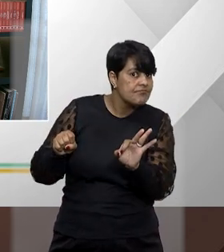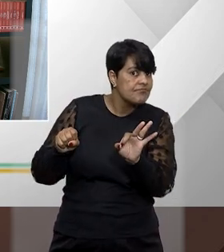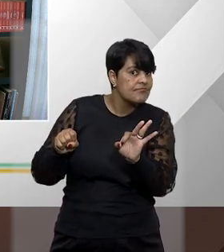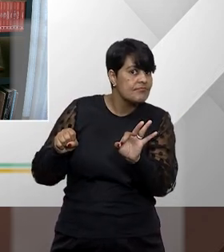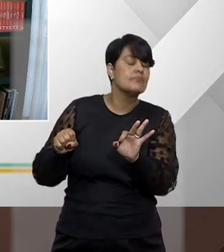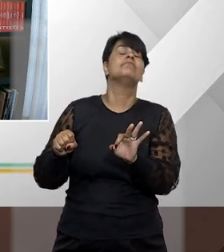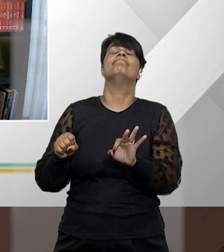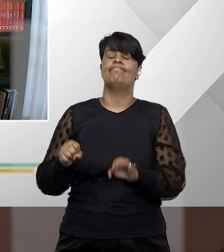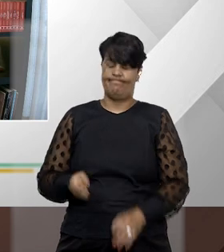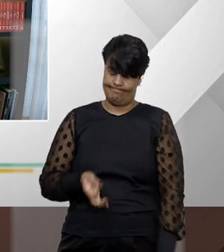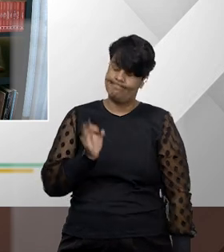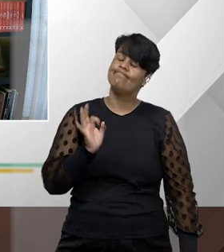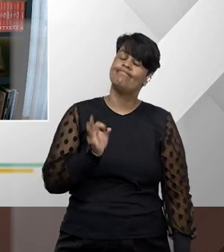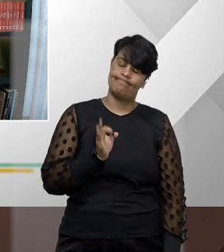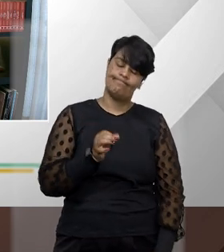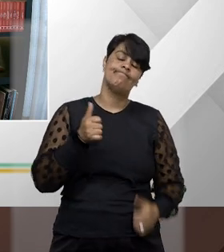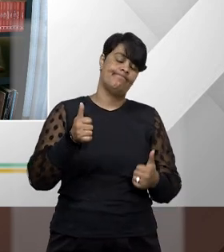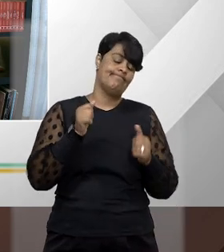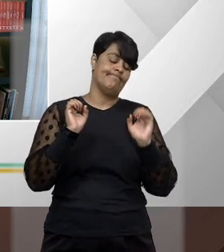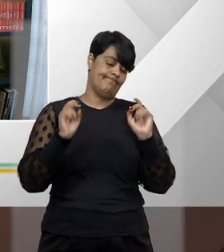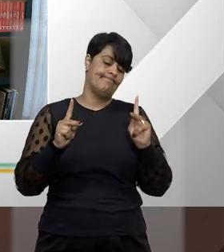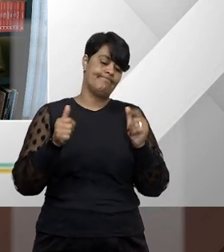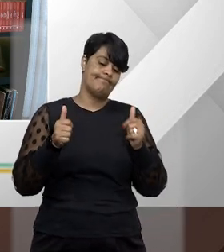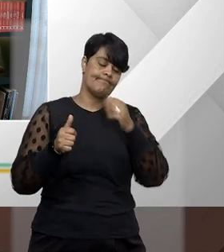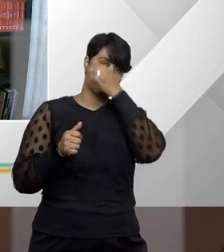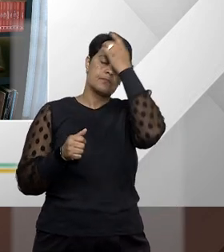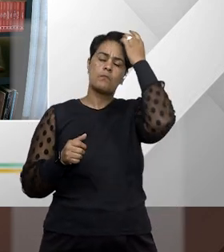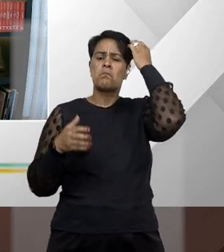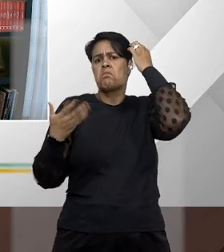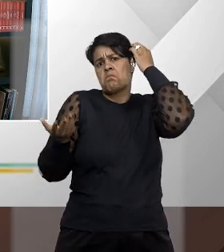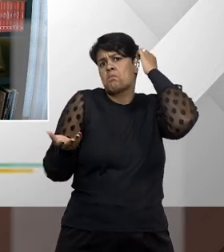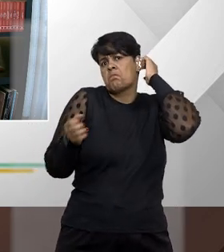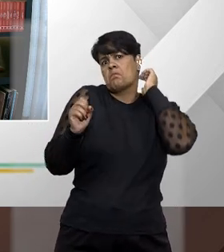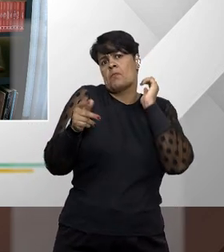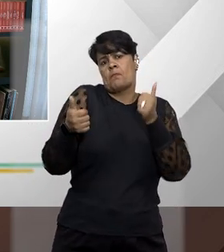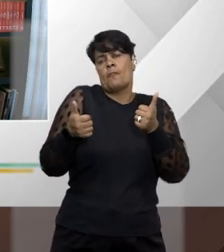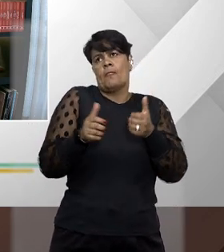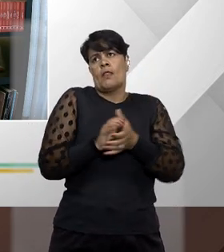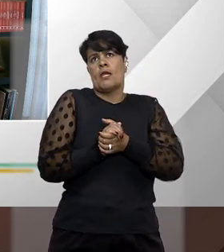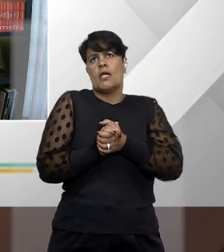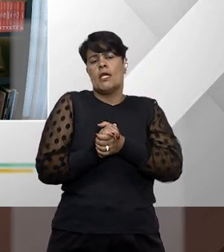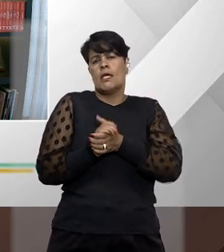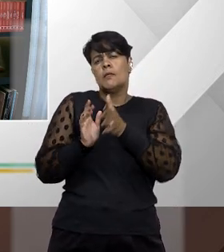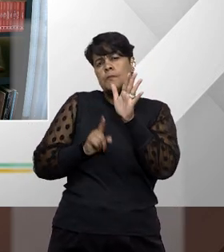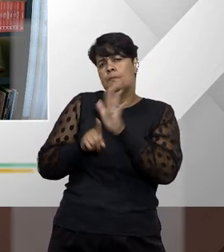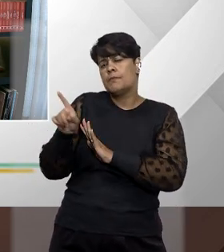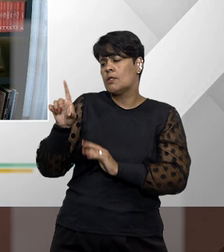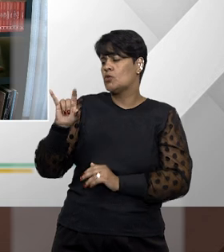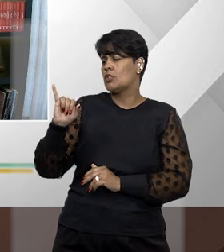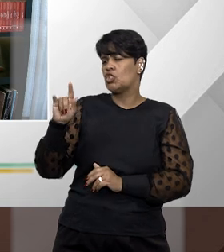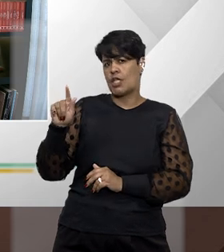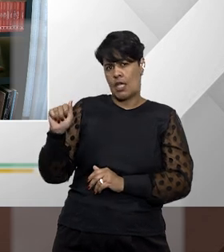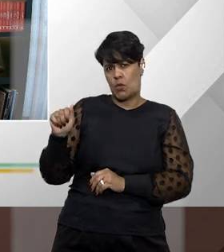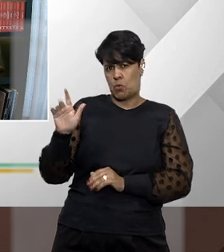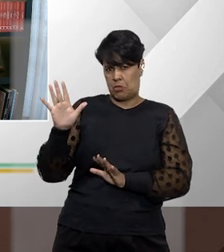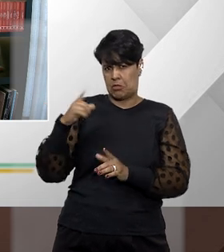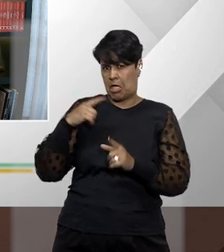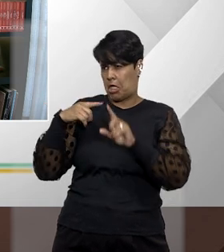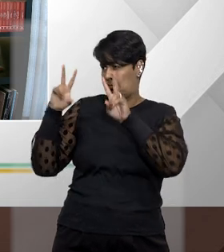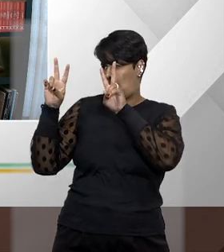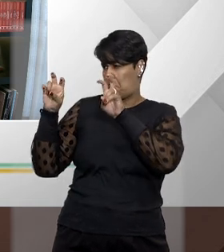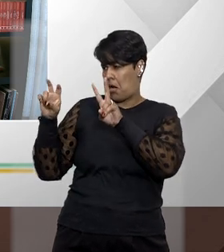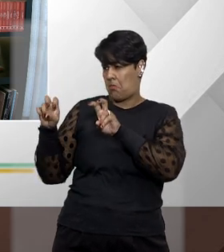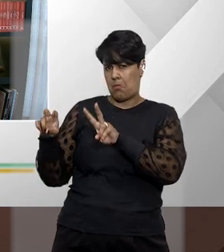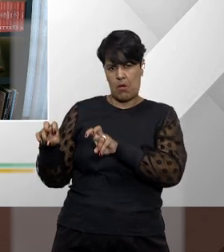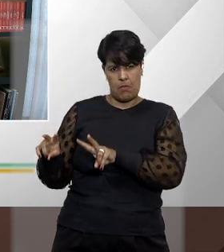Prova pericial nada disso Ok A gente pode dizer professor Diego que há matérias específicas que podem